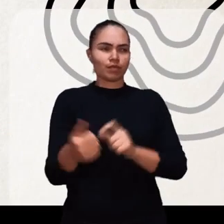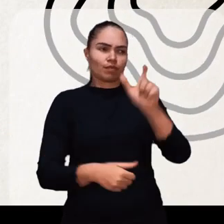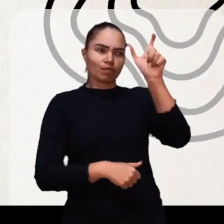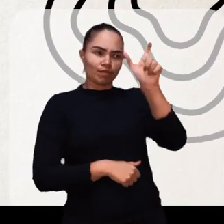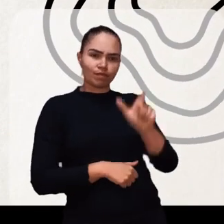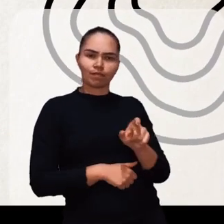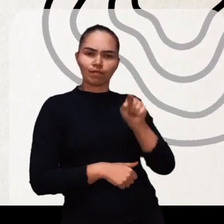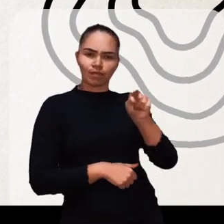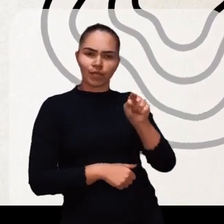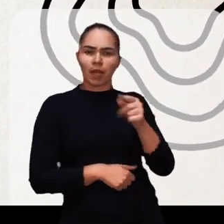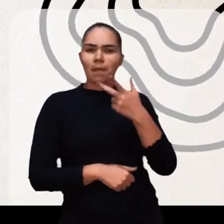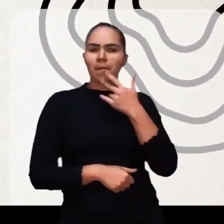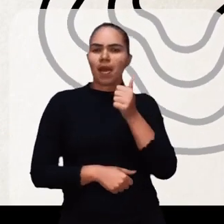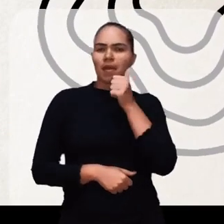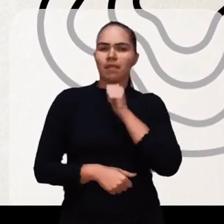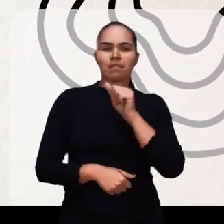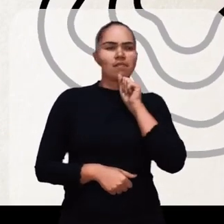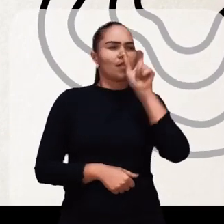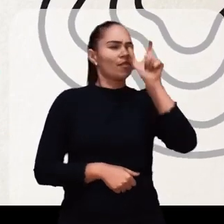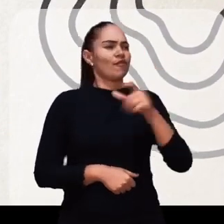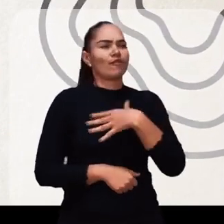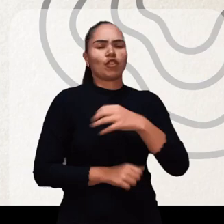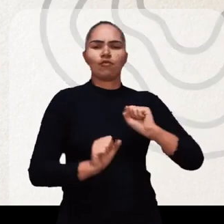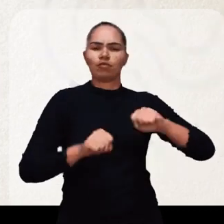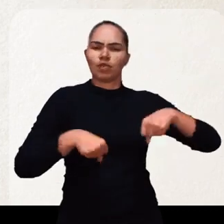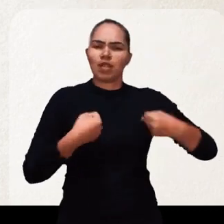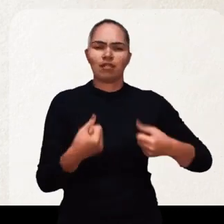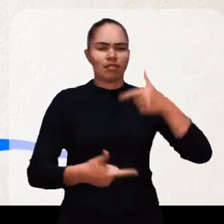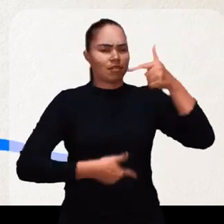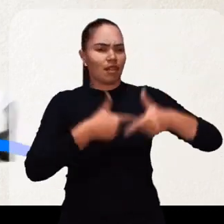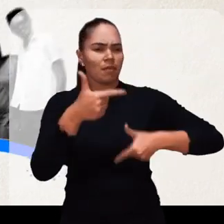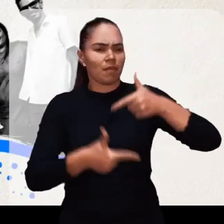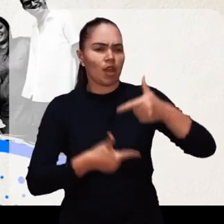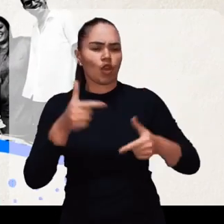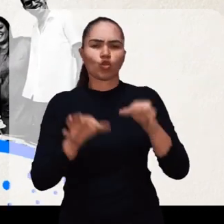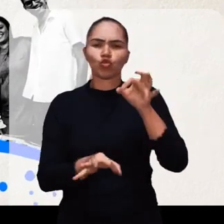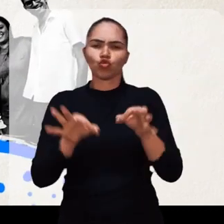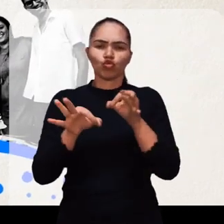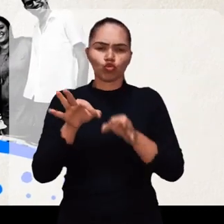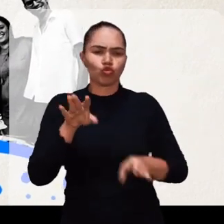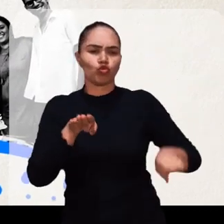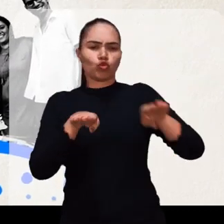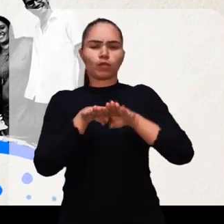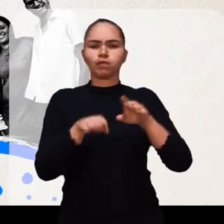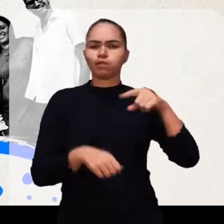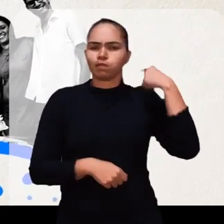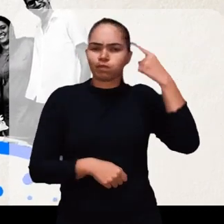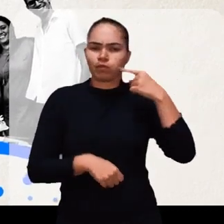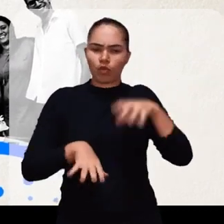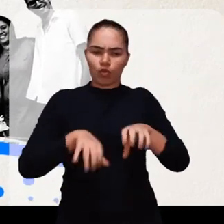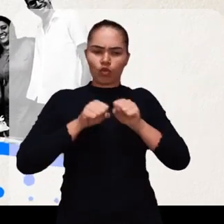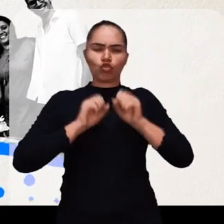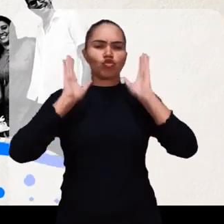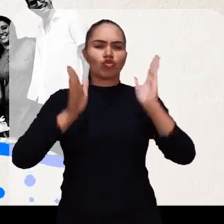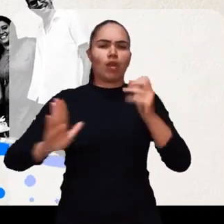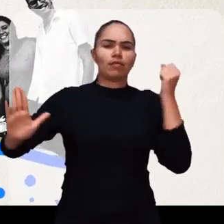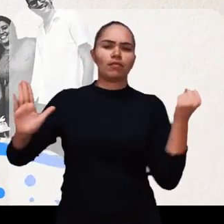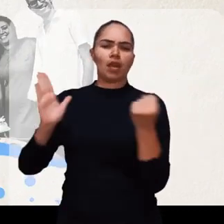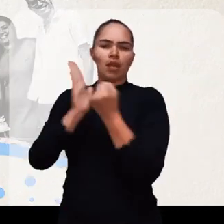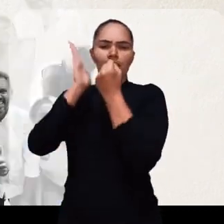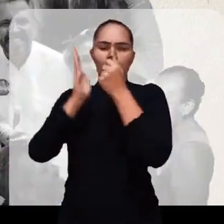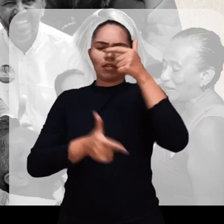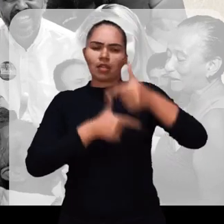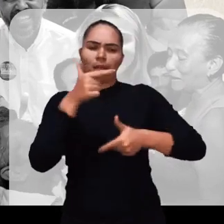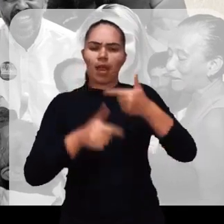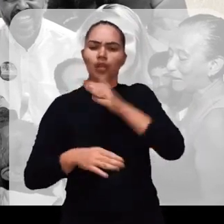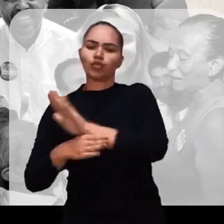É o mano de freitas, para os pais o filho dedicado Do trabalhador o justo advogado Que deixou